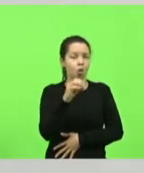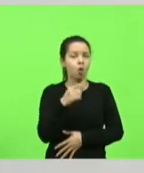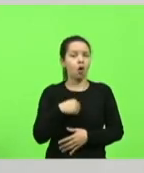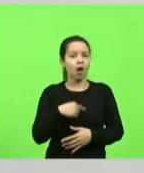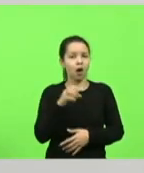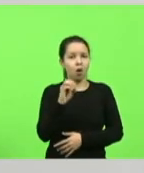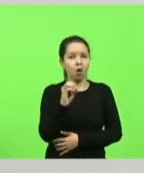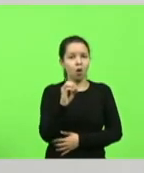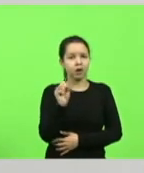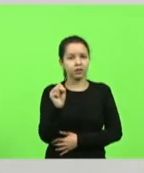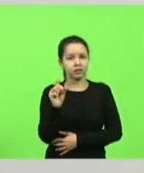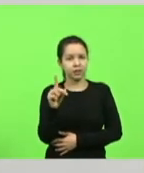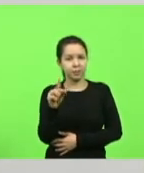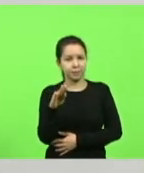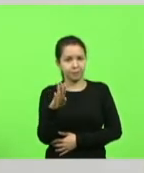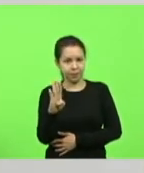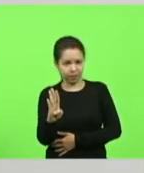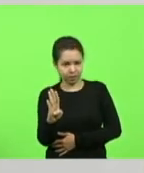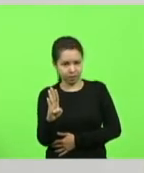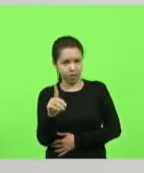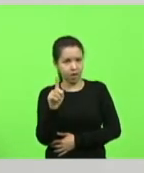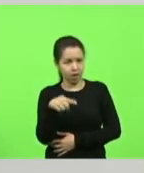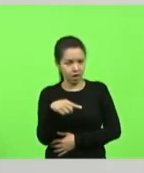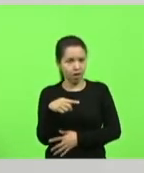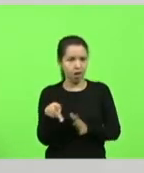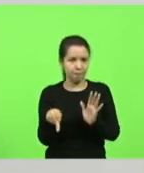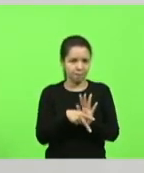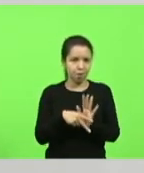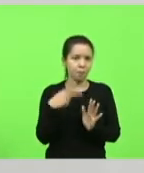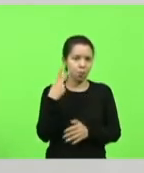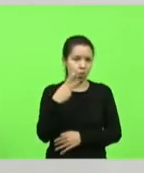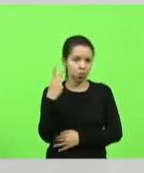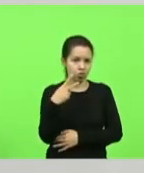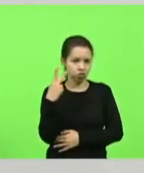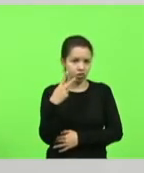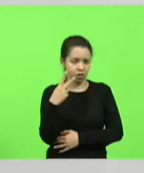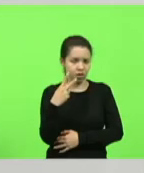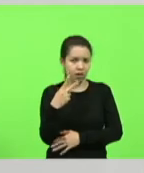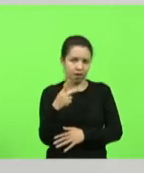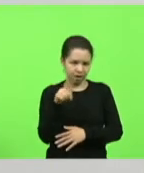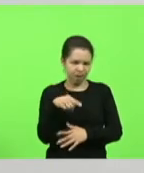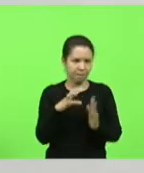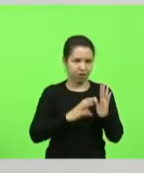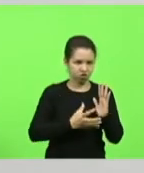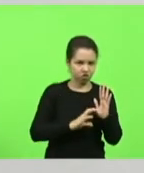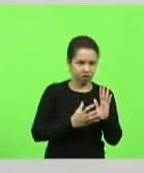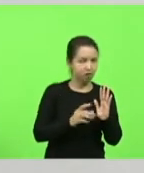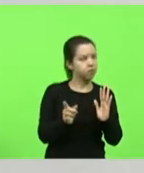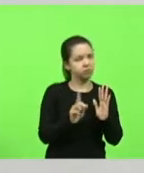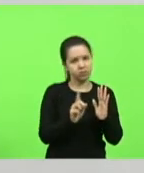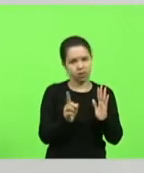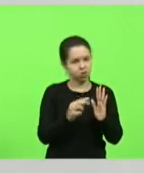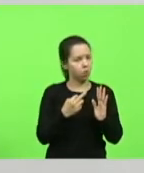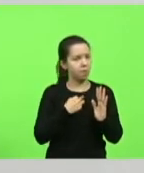que não é partidária e nem pode ser mas sim